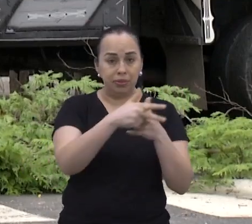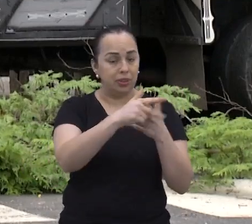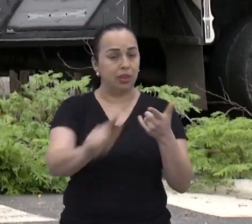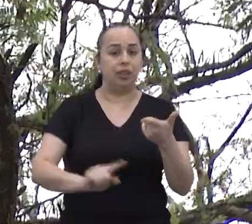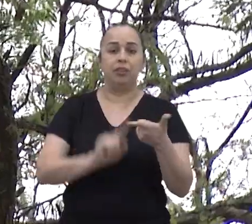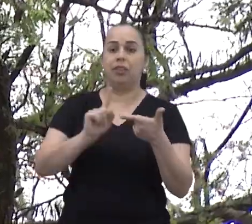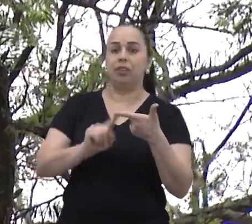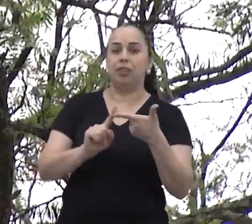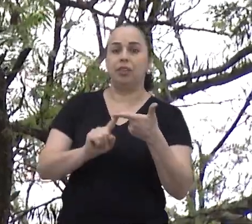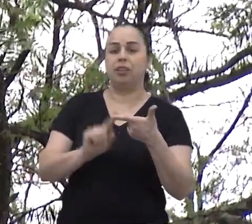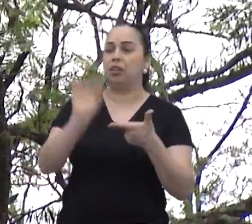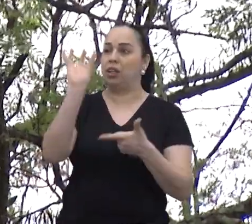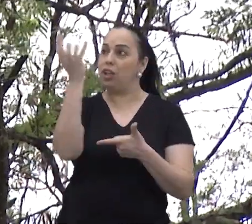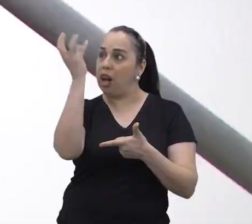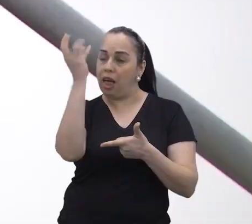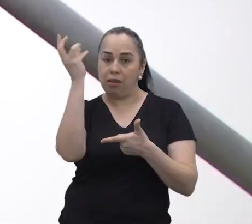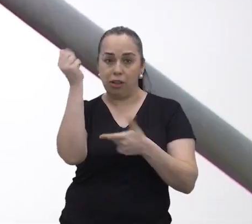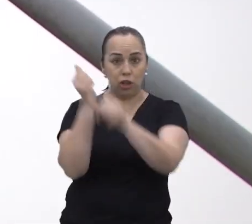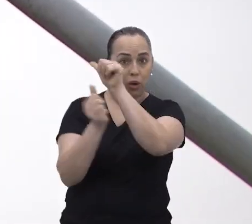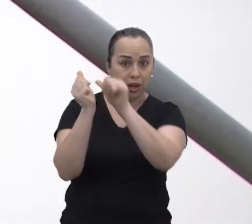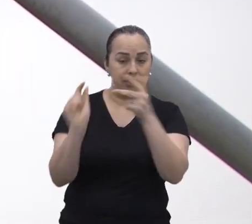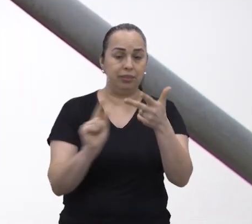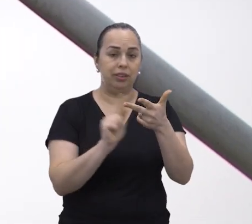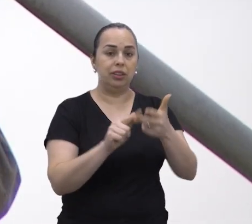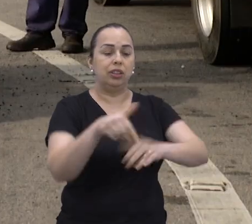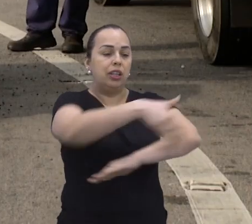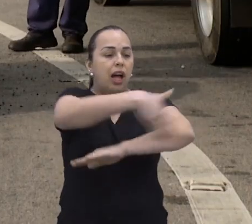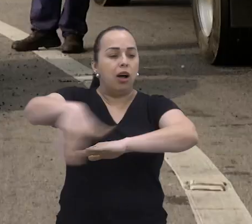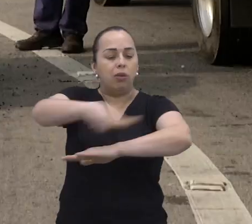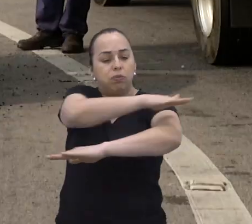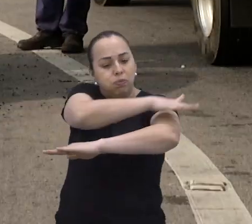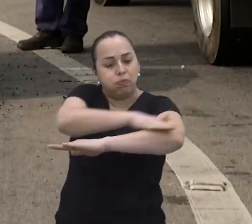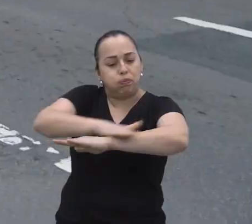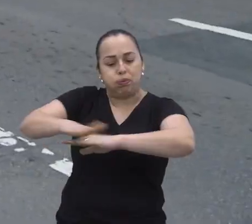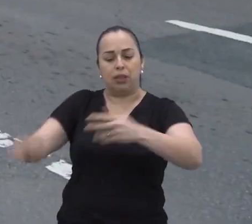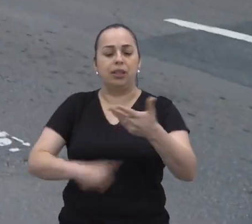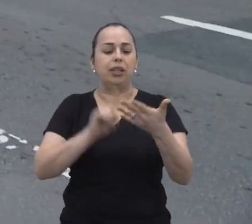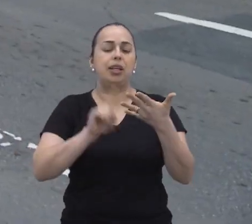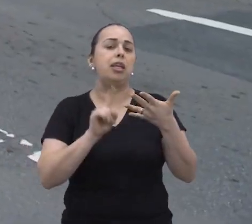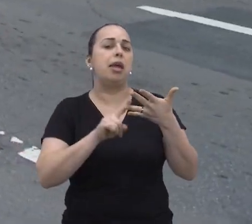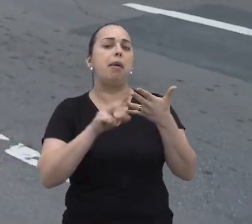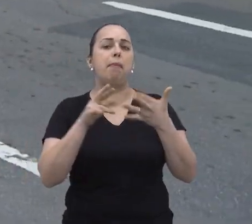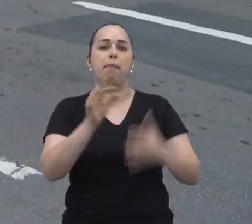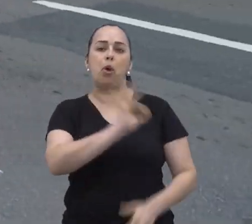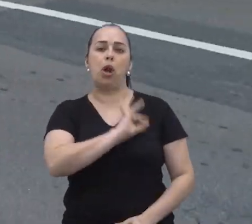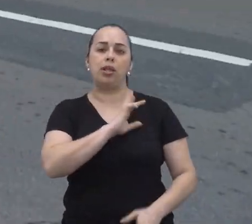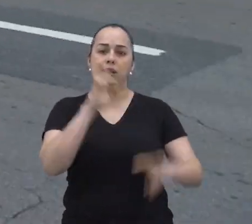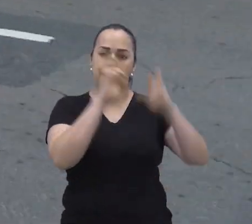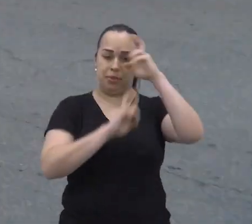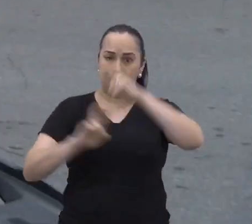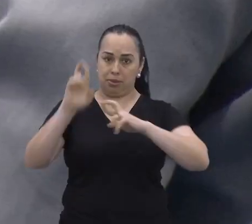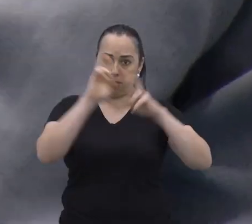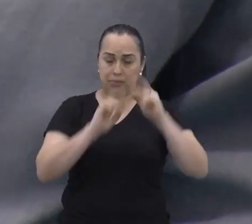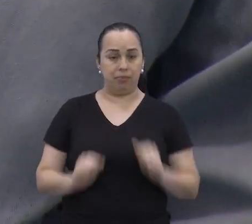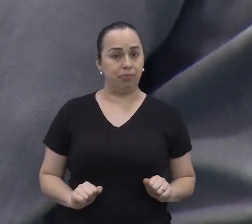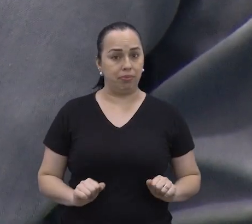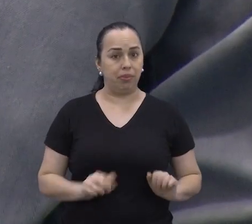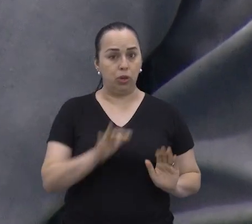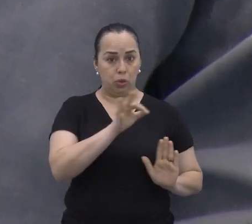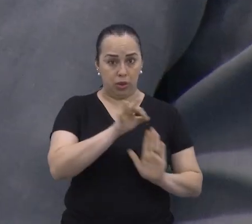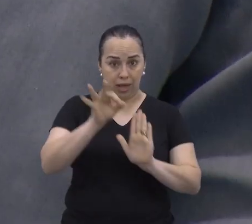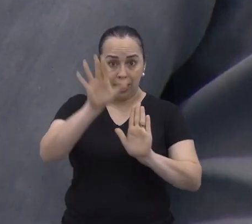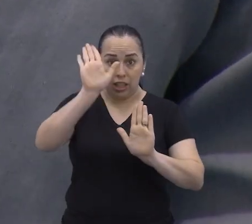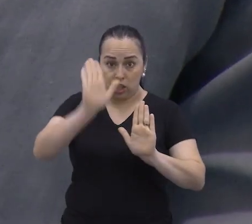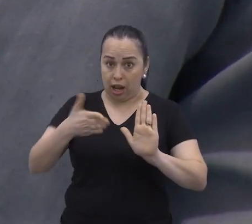cidade, como podas de árvores, troca de lâmpadas, tapa-buraco e ronda policial em alguns bairros. Já entre os